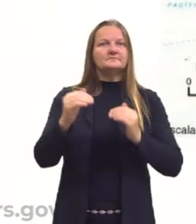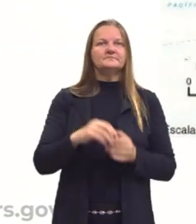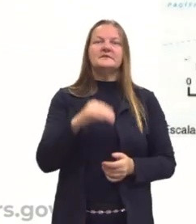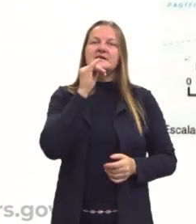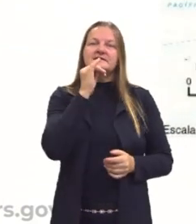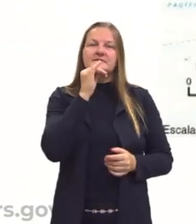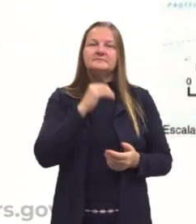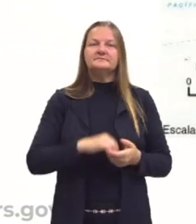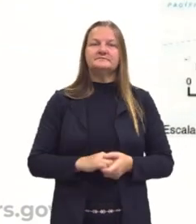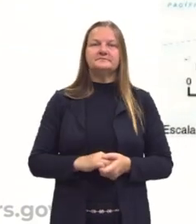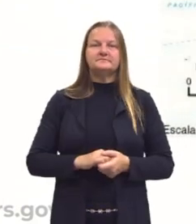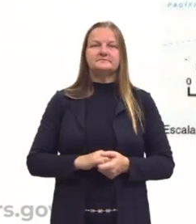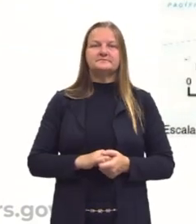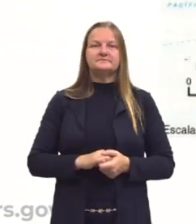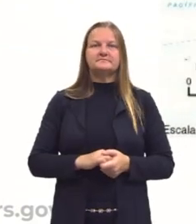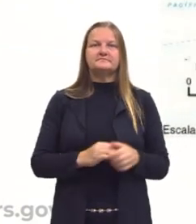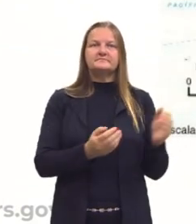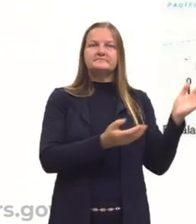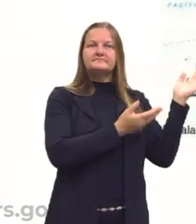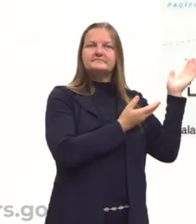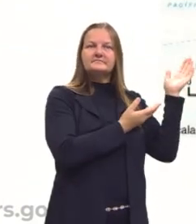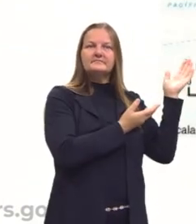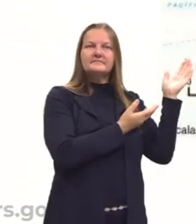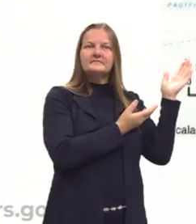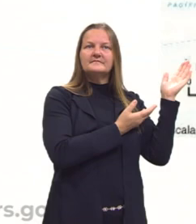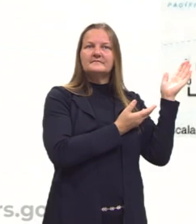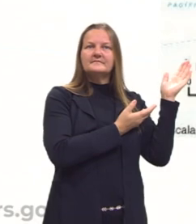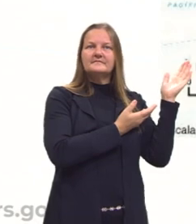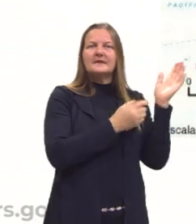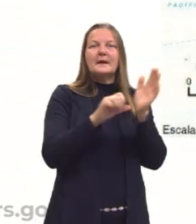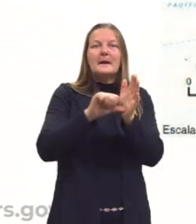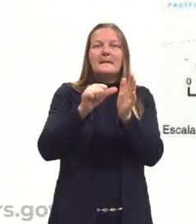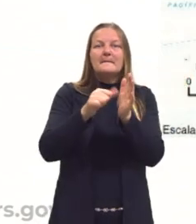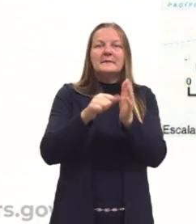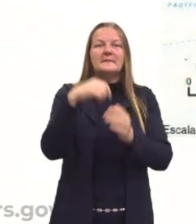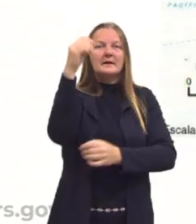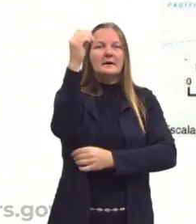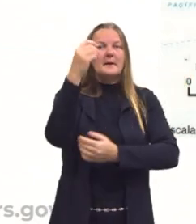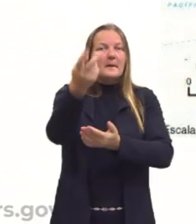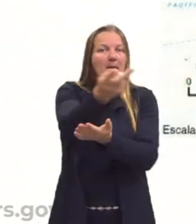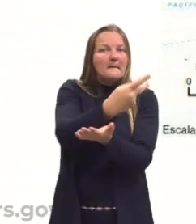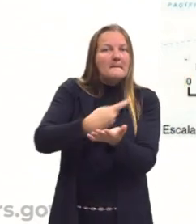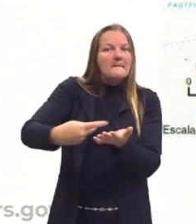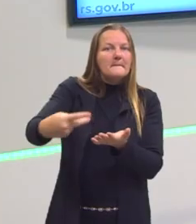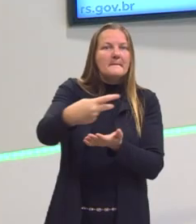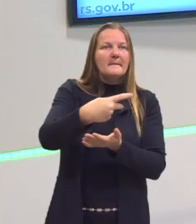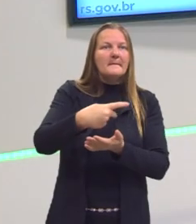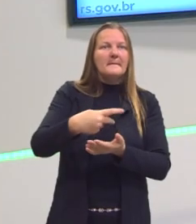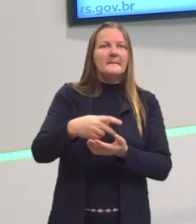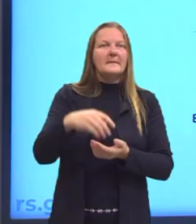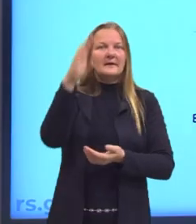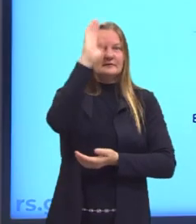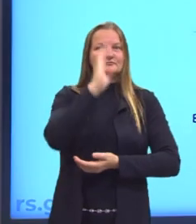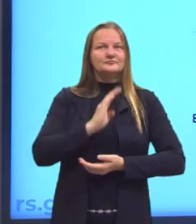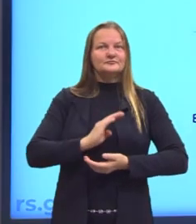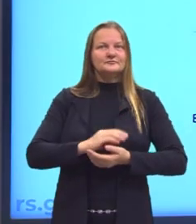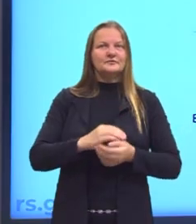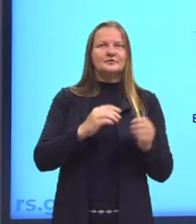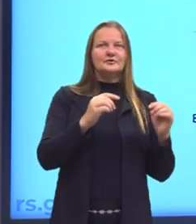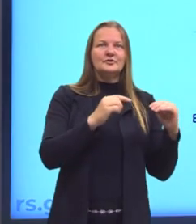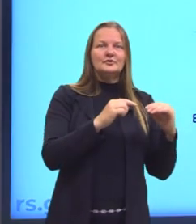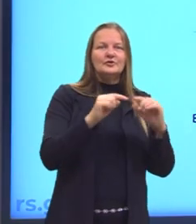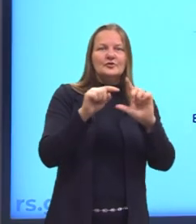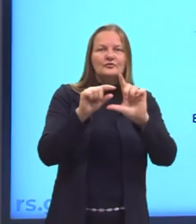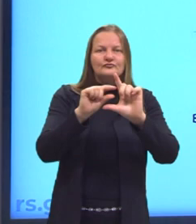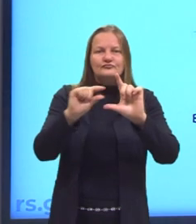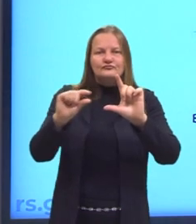Então aqui eu trouxe para vocês, né? Duas imagens, a primeira que é onde nós temos o mapa. E aqui no cantinho nós temos a legenda